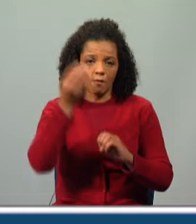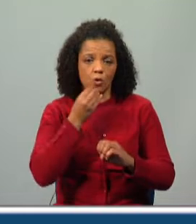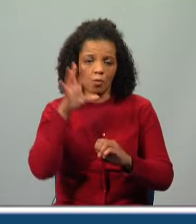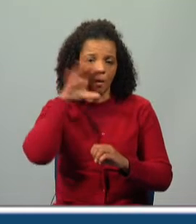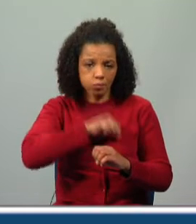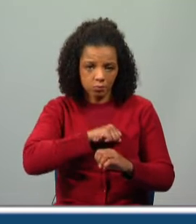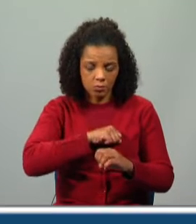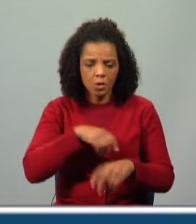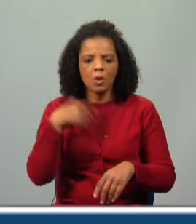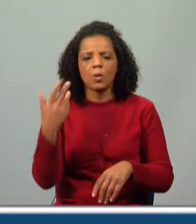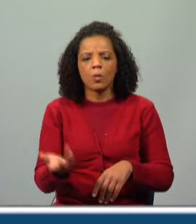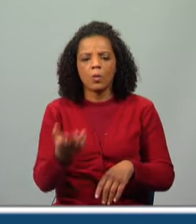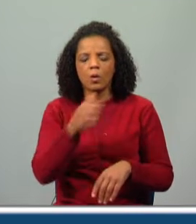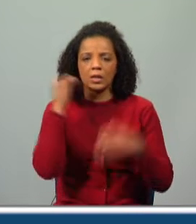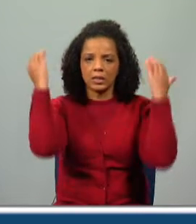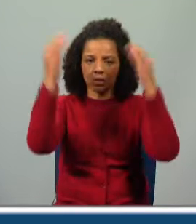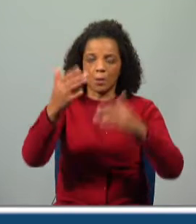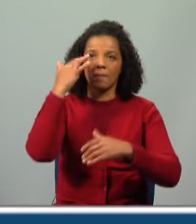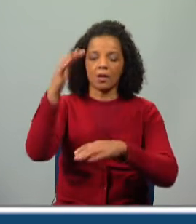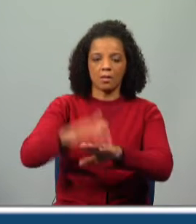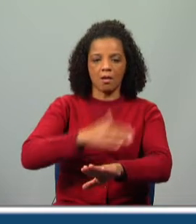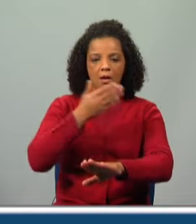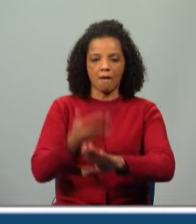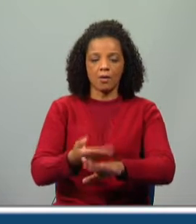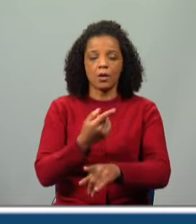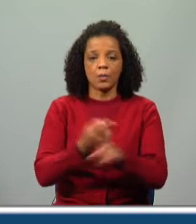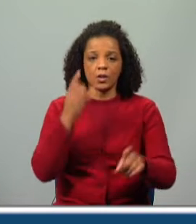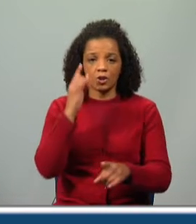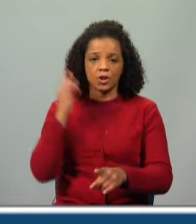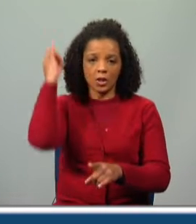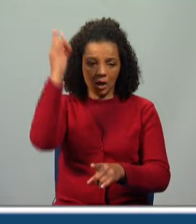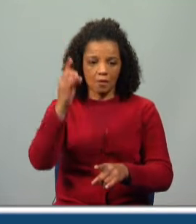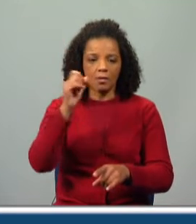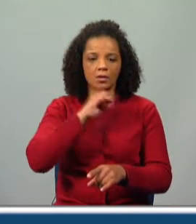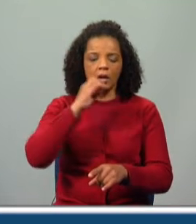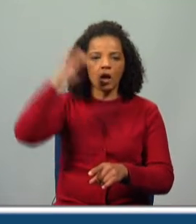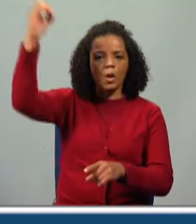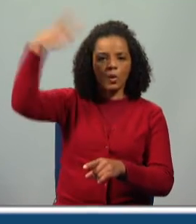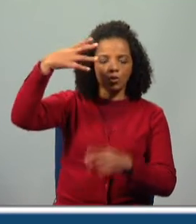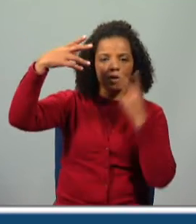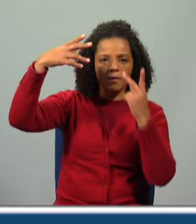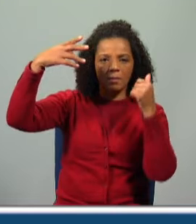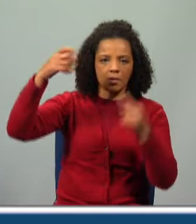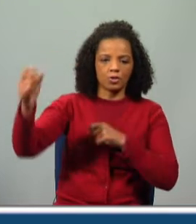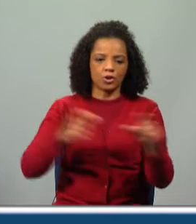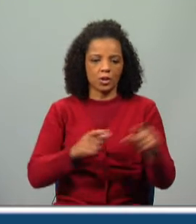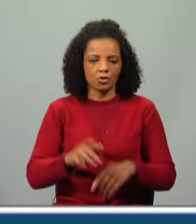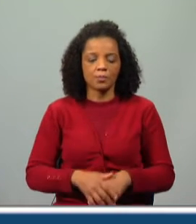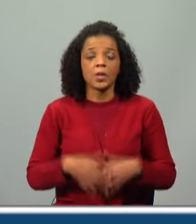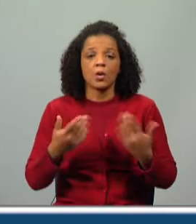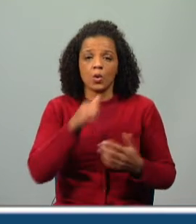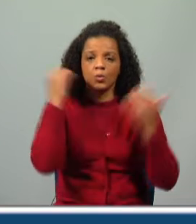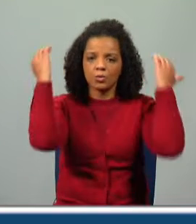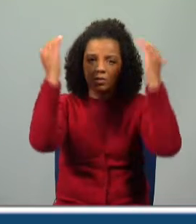comido todas? Ou o céu ficaria ainda mais brilhante, porque a girafa acendia uma luz para ver bem as estrelas? Ou